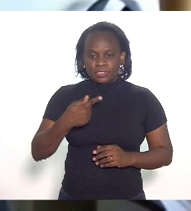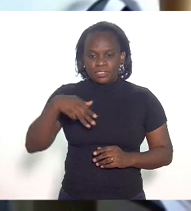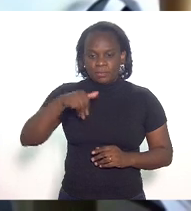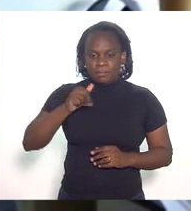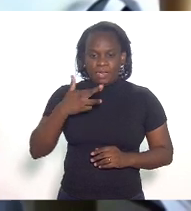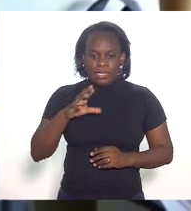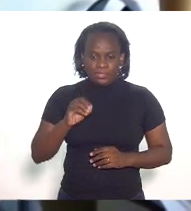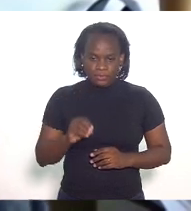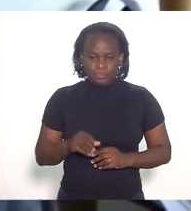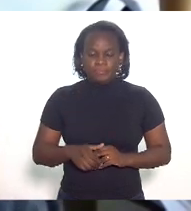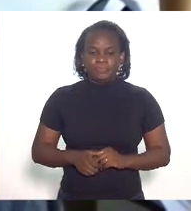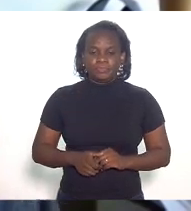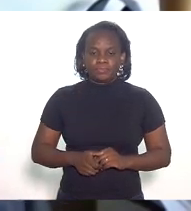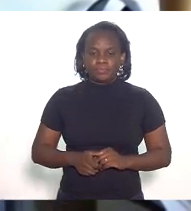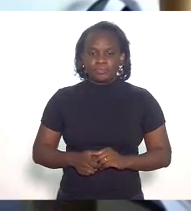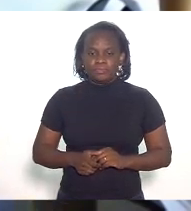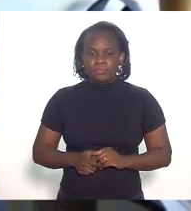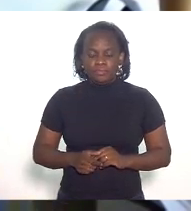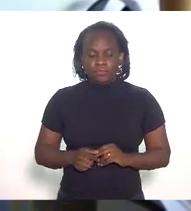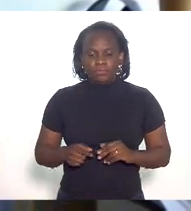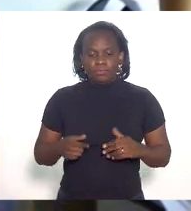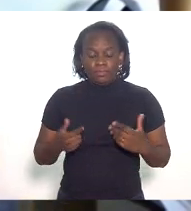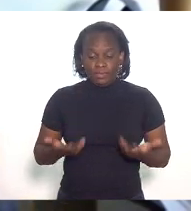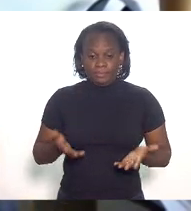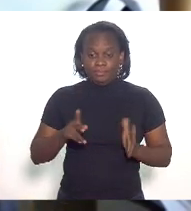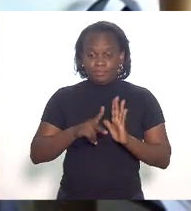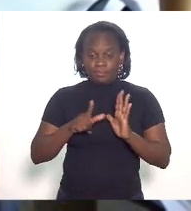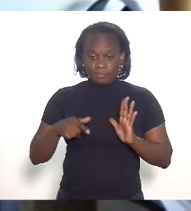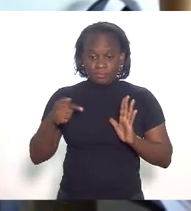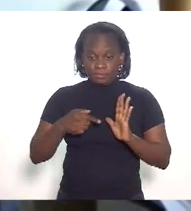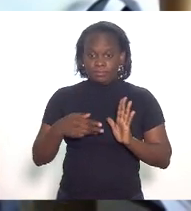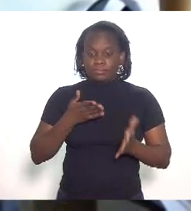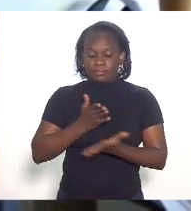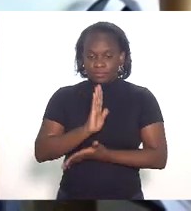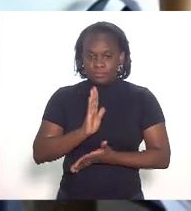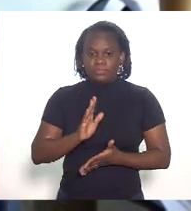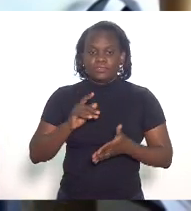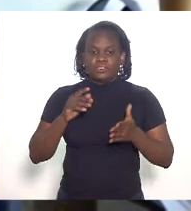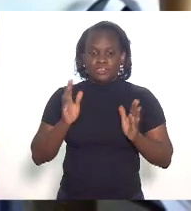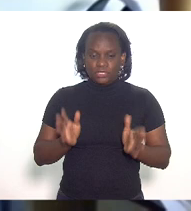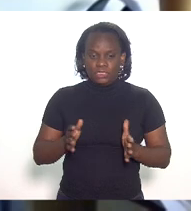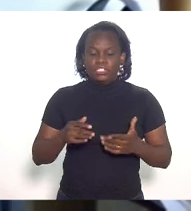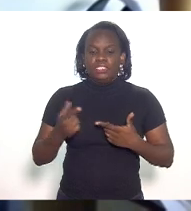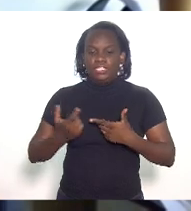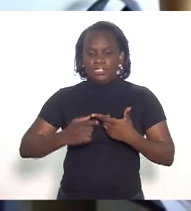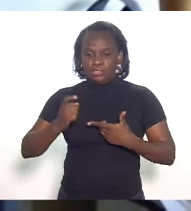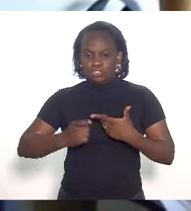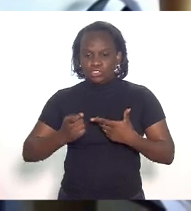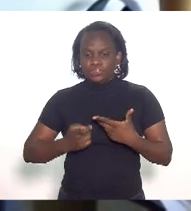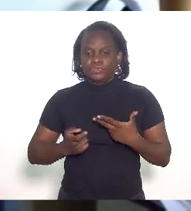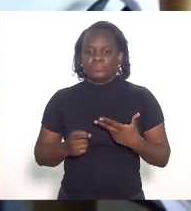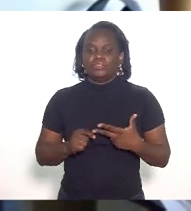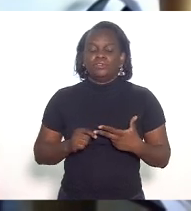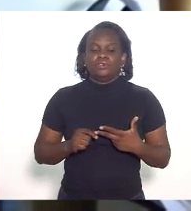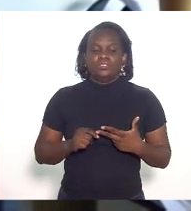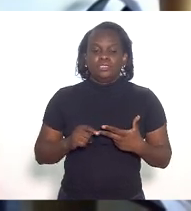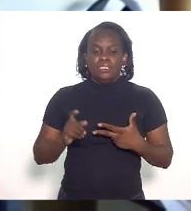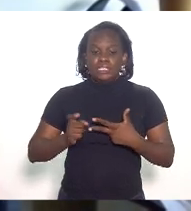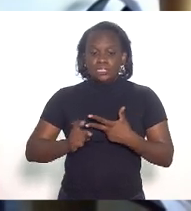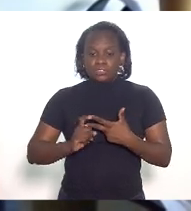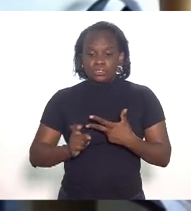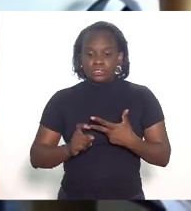março quando o projeto aqui aprovado foi para o Executivo o